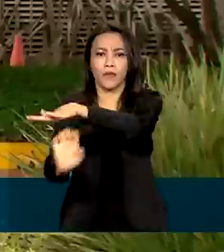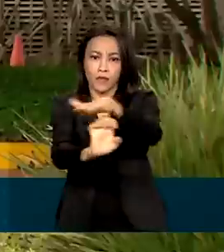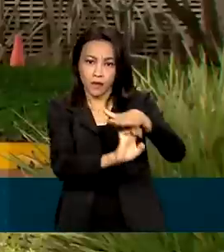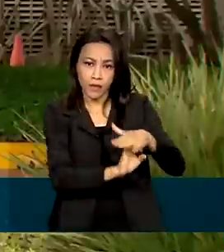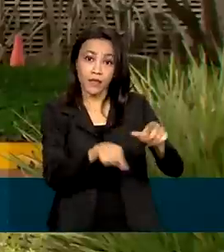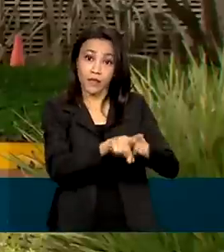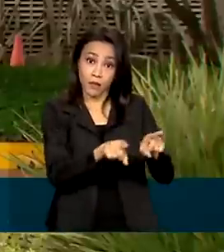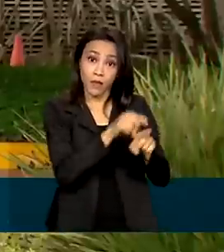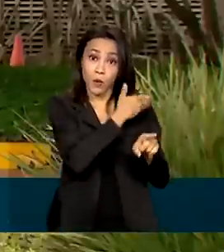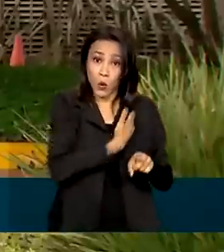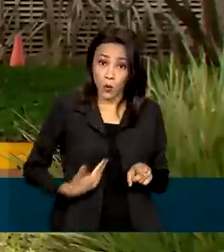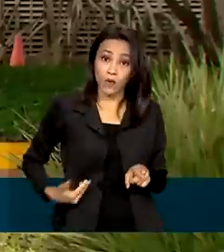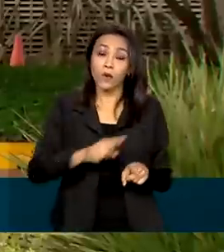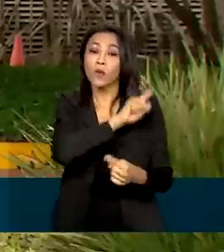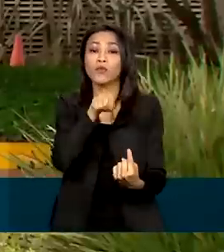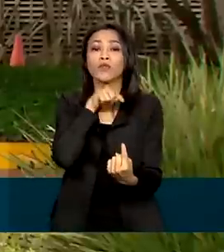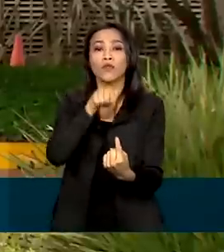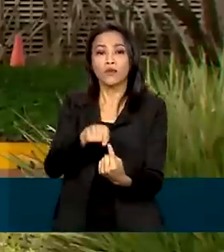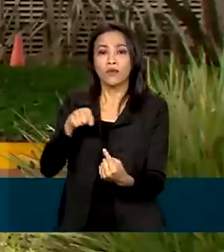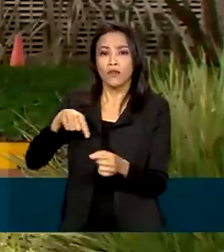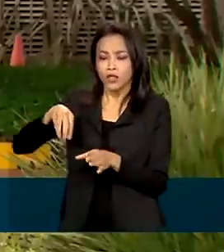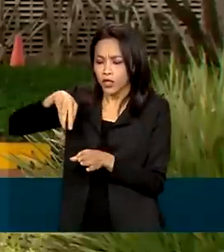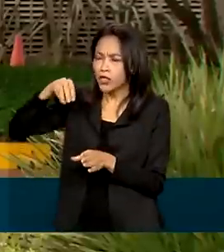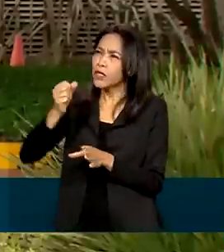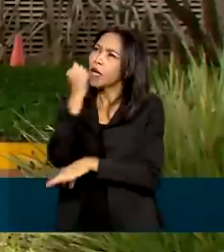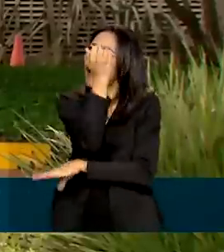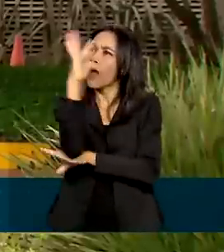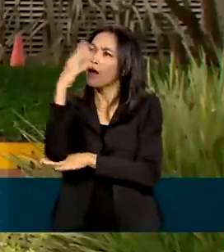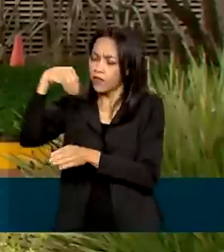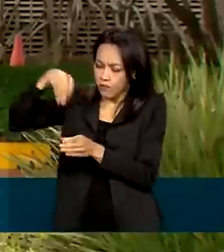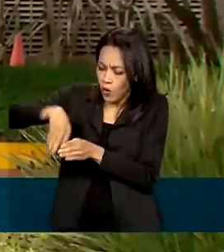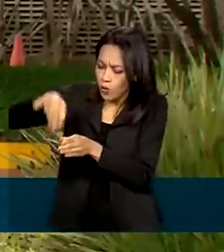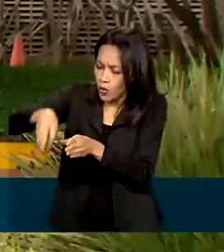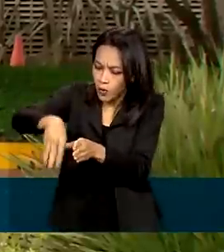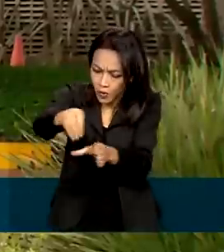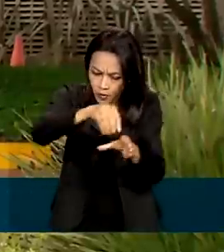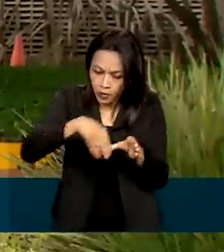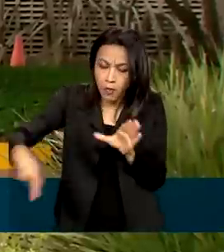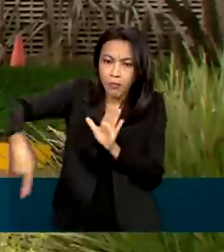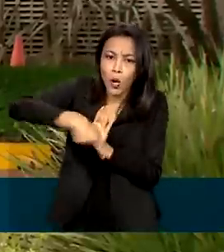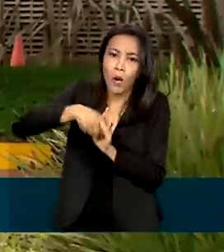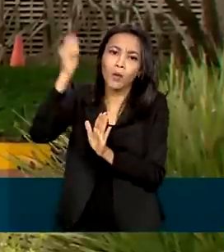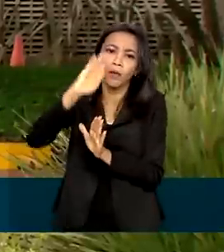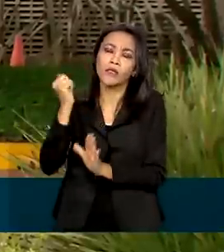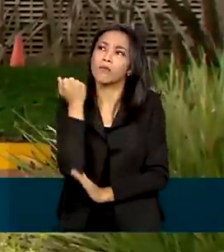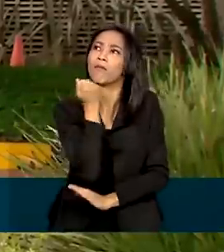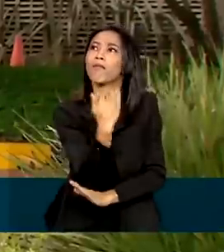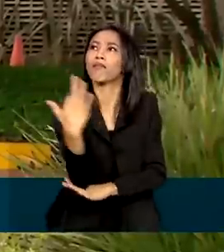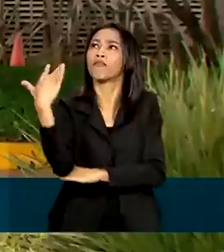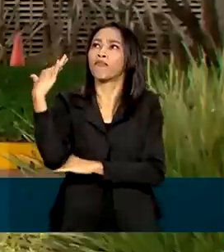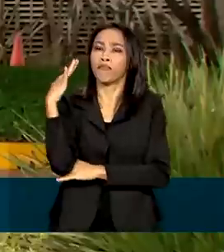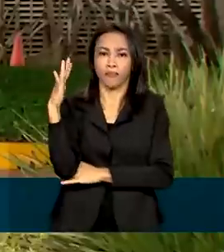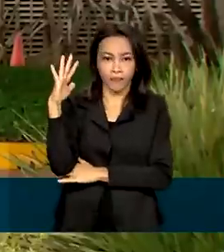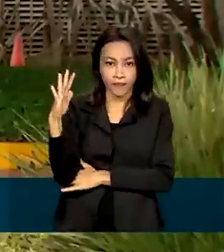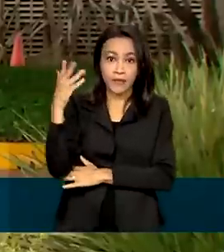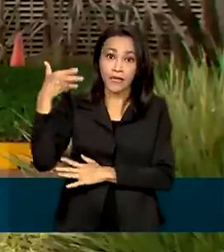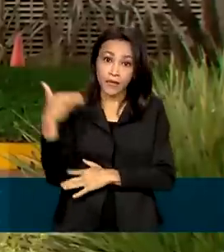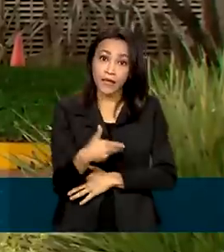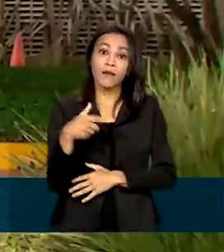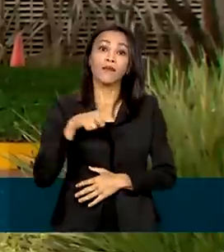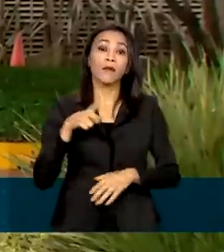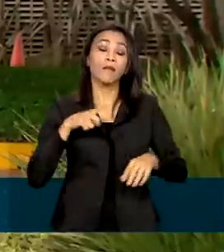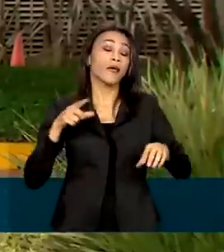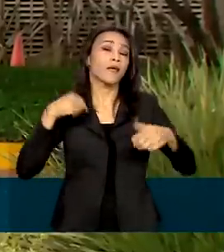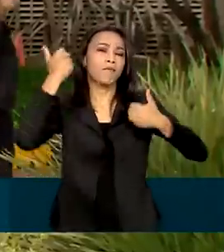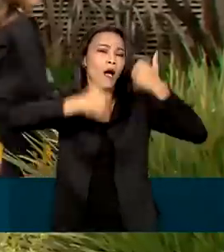reflorestamento de florestas com árvores nativas, com espécies nativas brasileiras. Esse anúncio ocorreu num painel sobre carbono